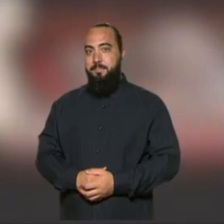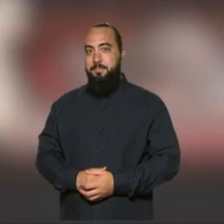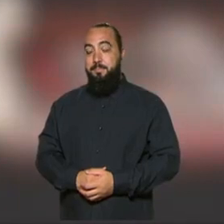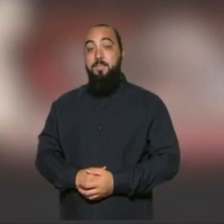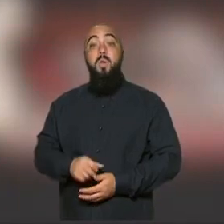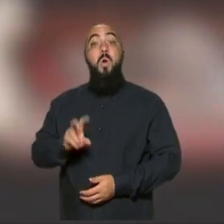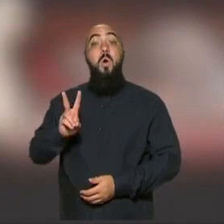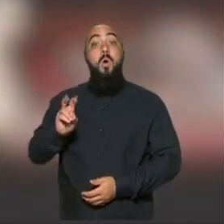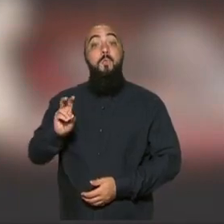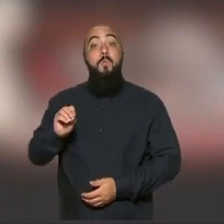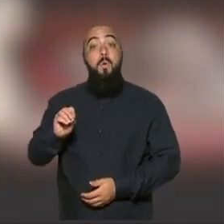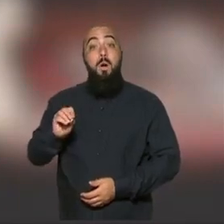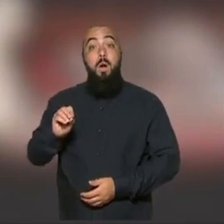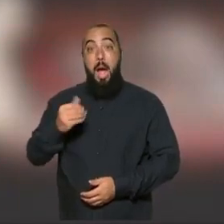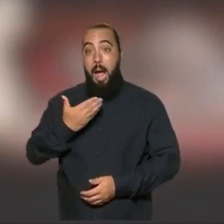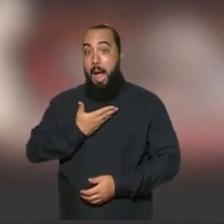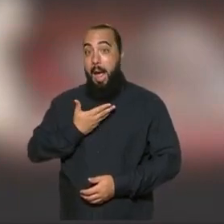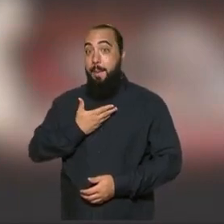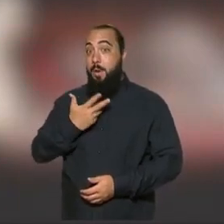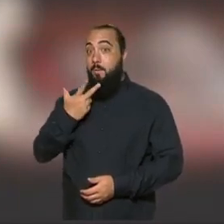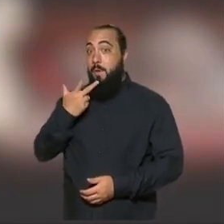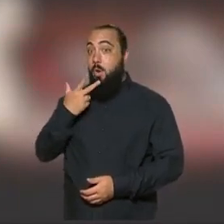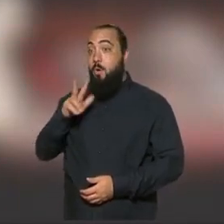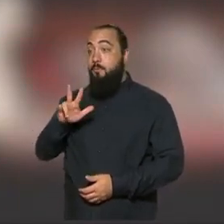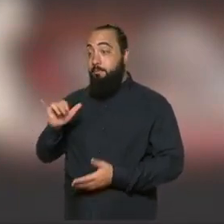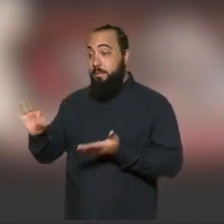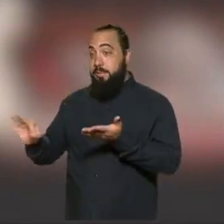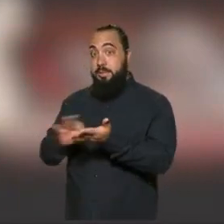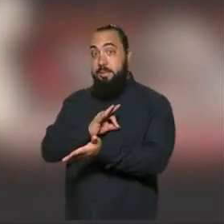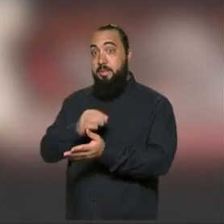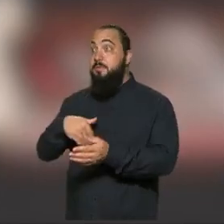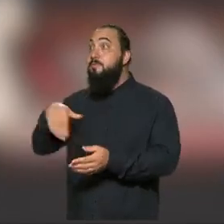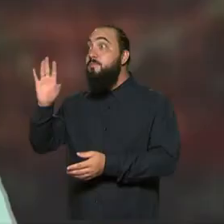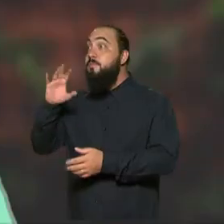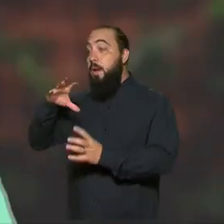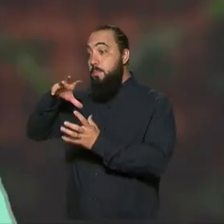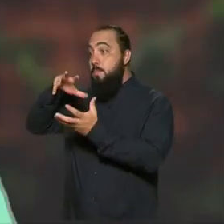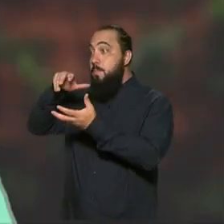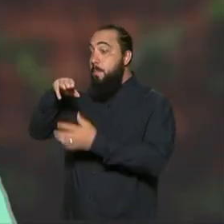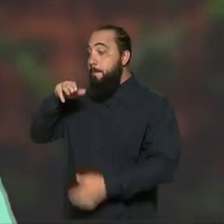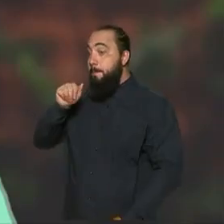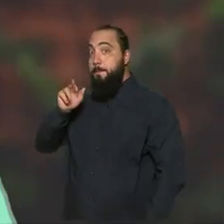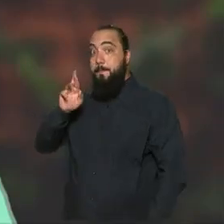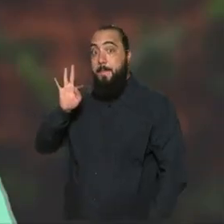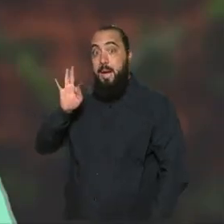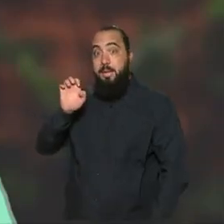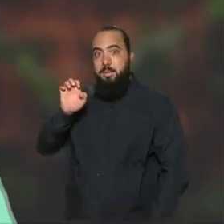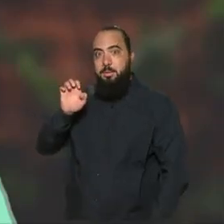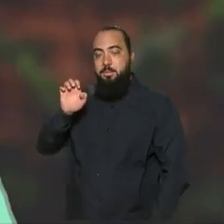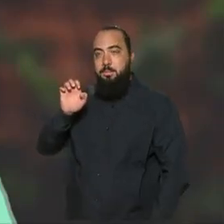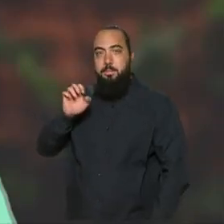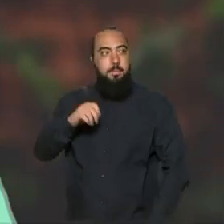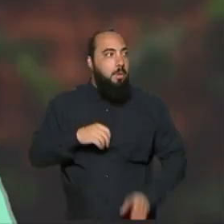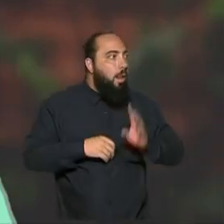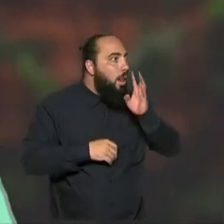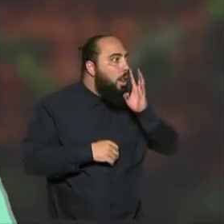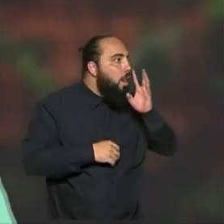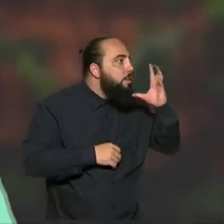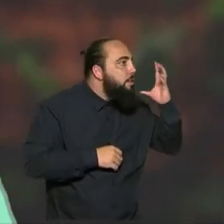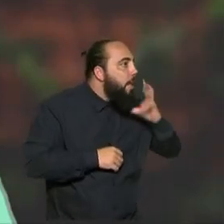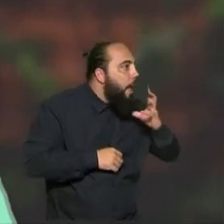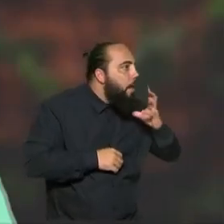Vô, meu amigo falou que vai se inscrever para ir para Marte. Sério, minha neta? Que